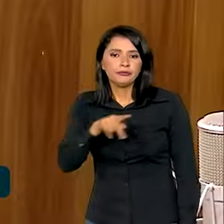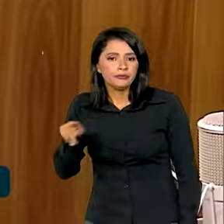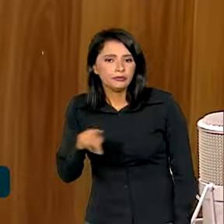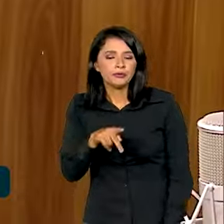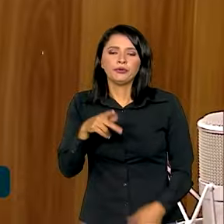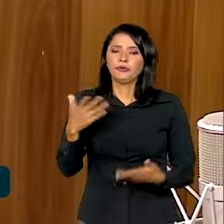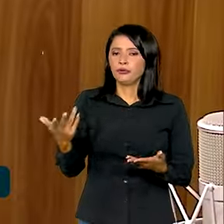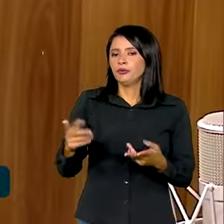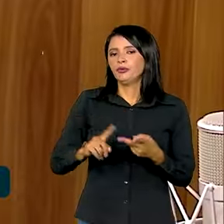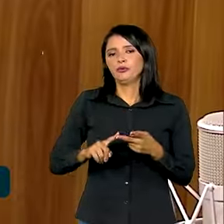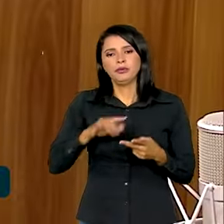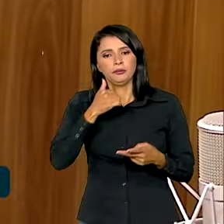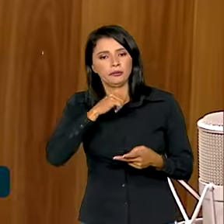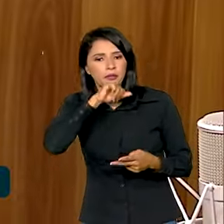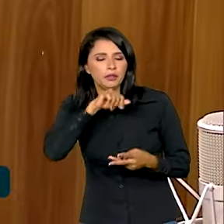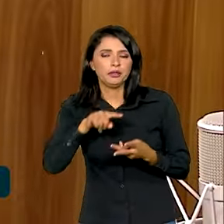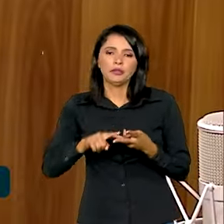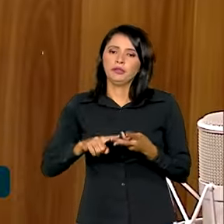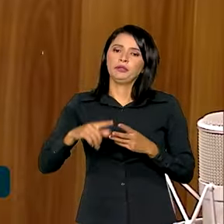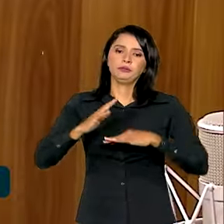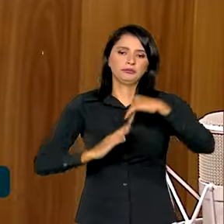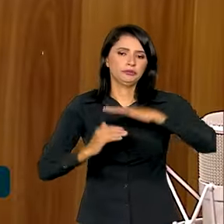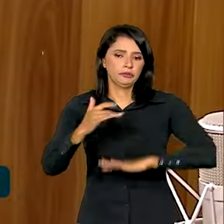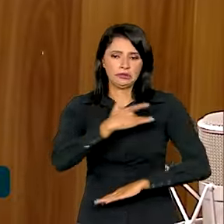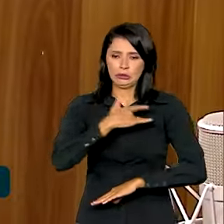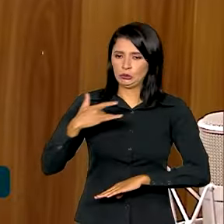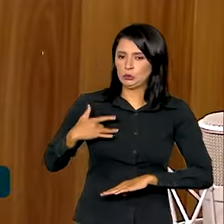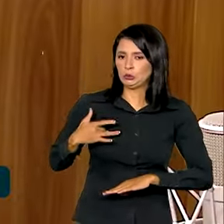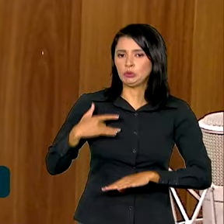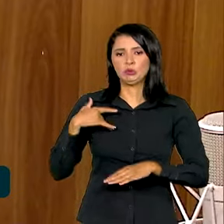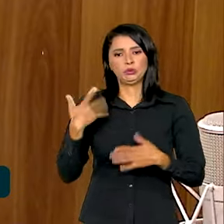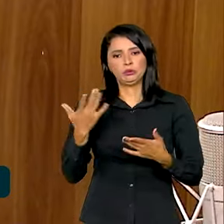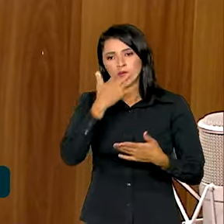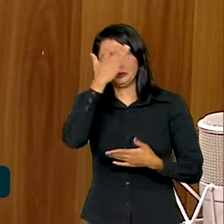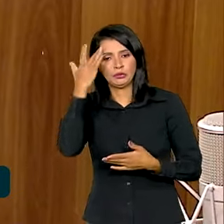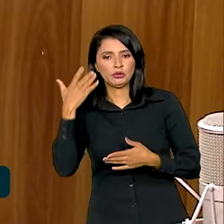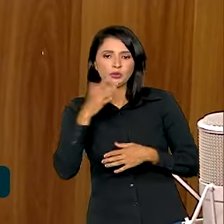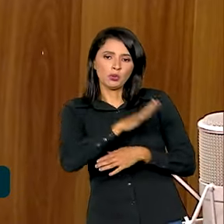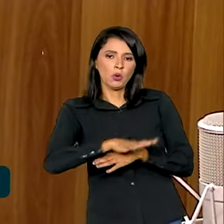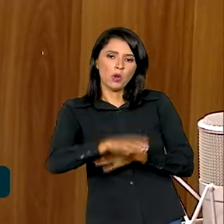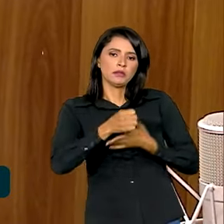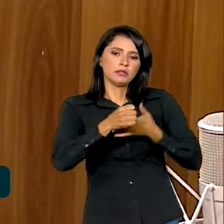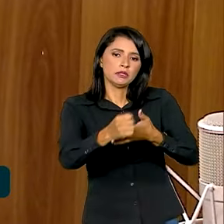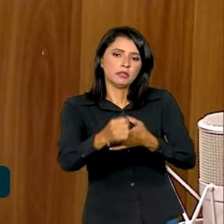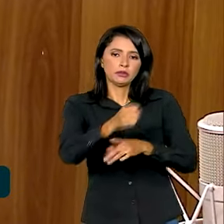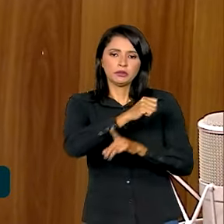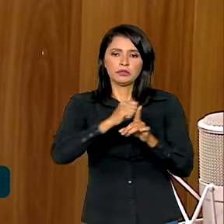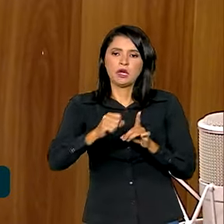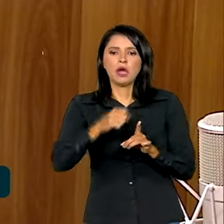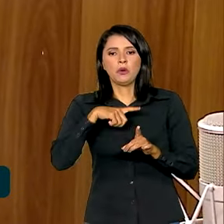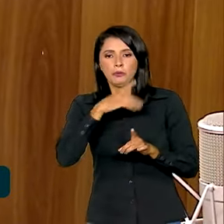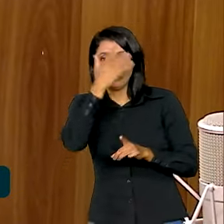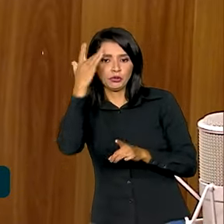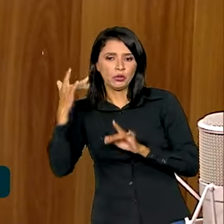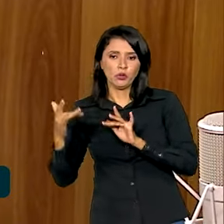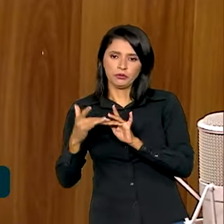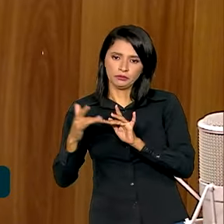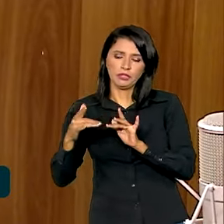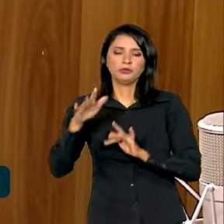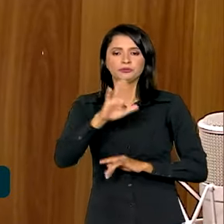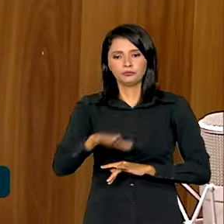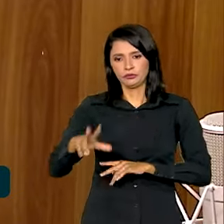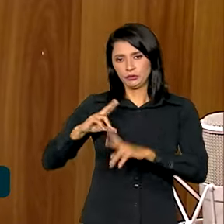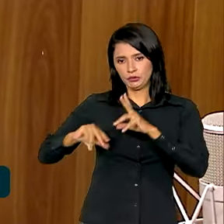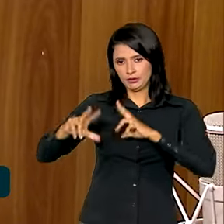para as famílias, para os professores, para os profissionais de saúde, para quem lida com assistência social, para quem lida com as crianças e adolescentes do nosso